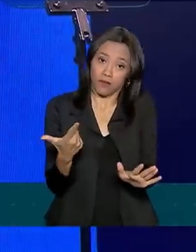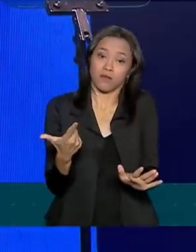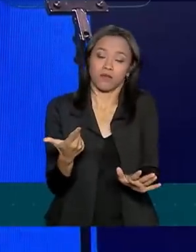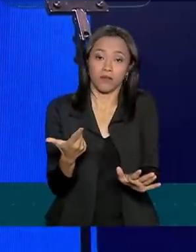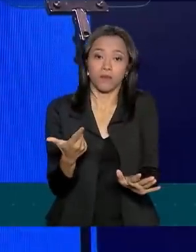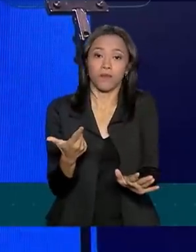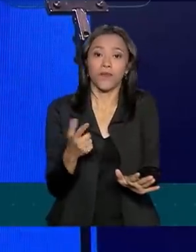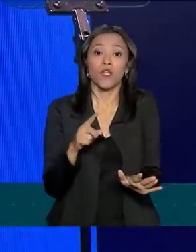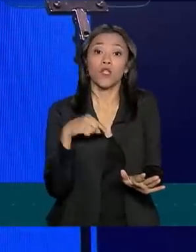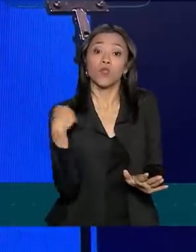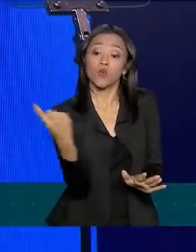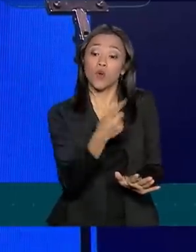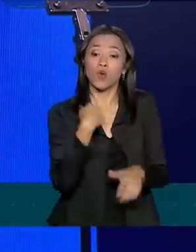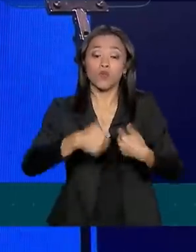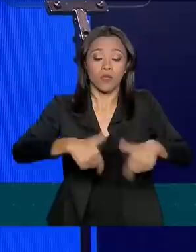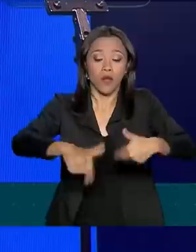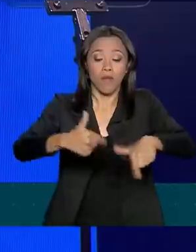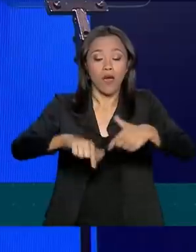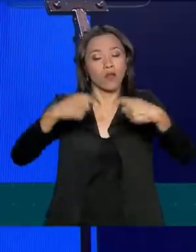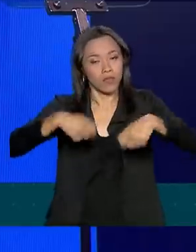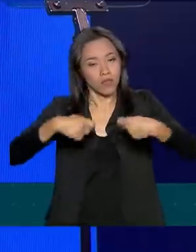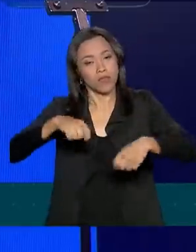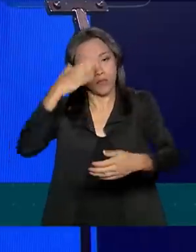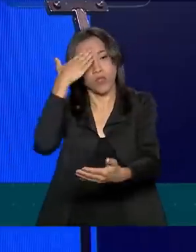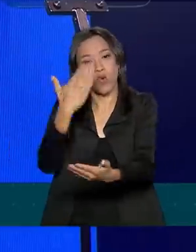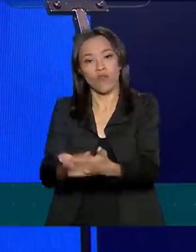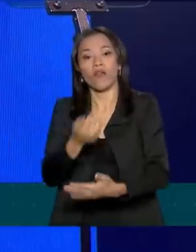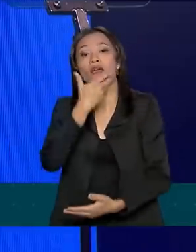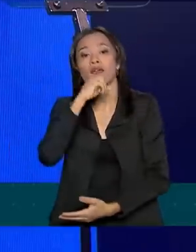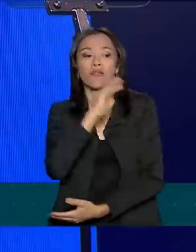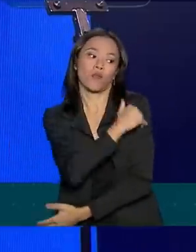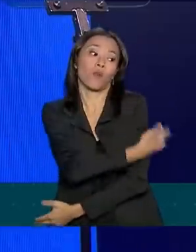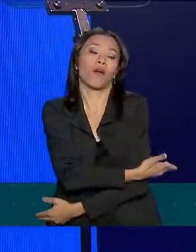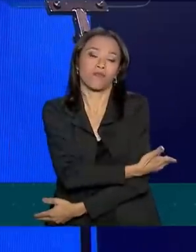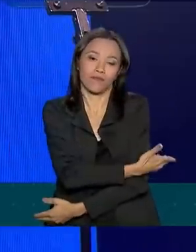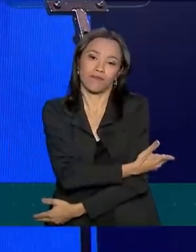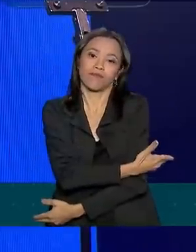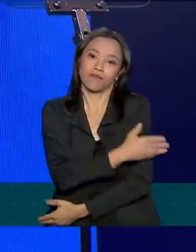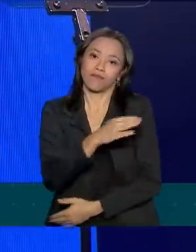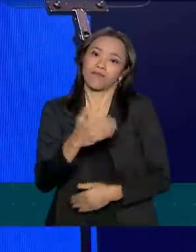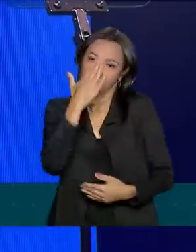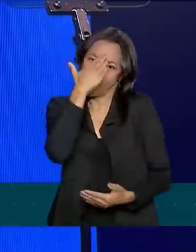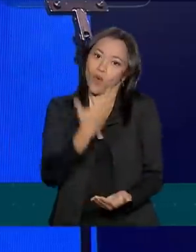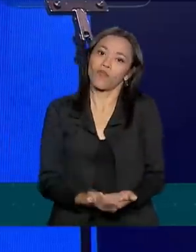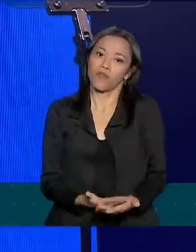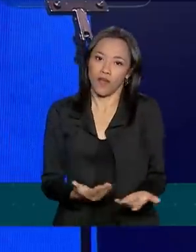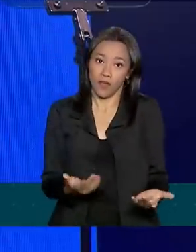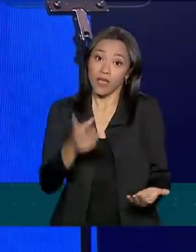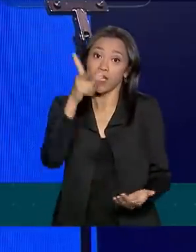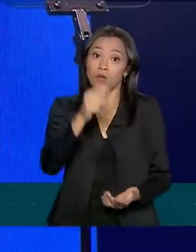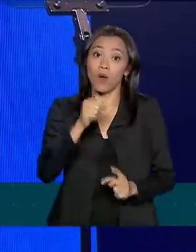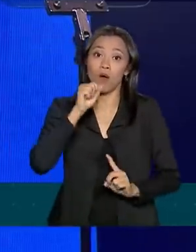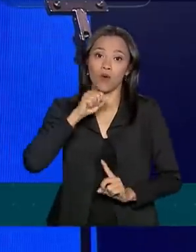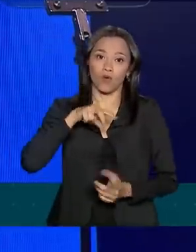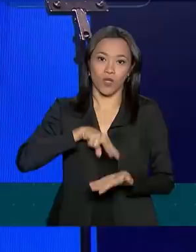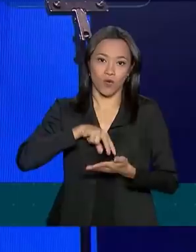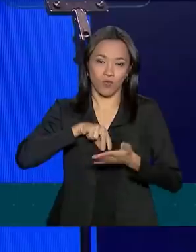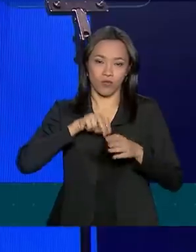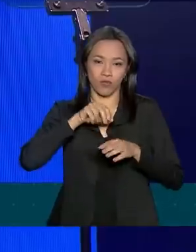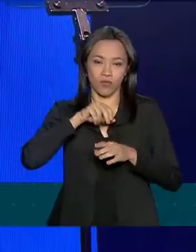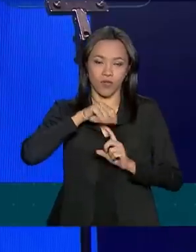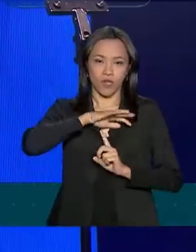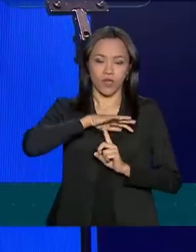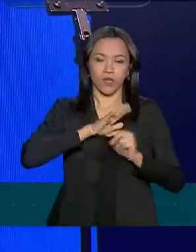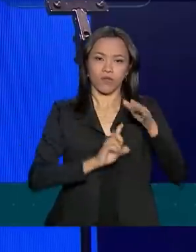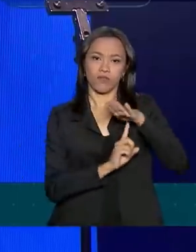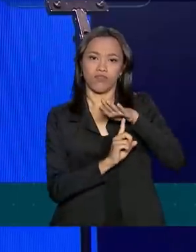no nosso trabalho, nós temos que confiar quem está do nosso lado. Como eu confiava, quando saltava na Brigada Infantaria Paraquedista, quem